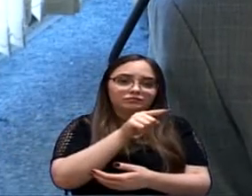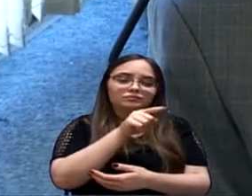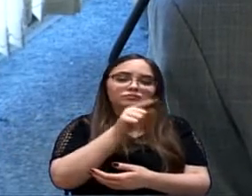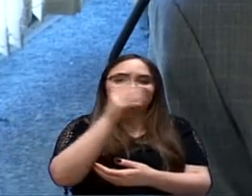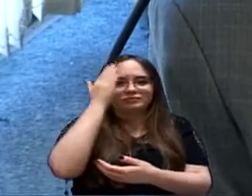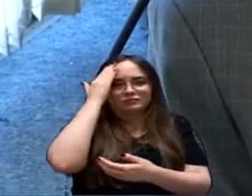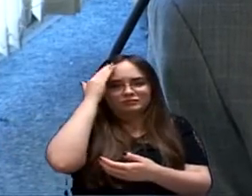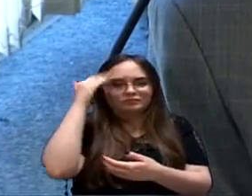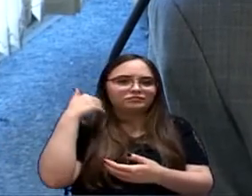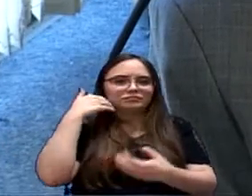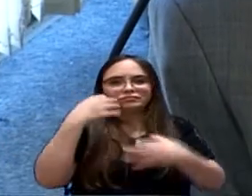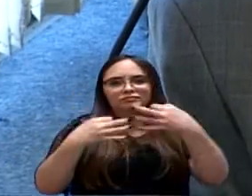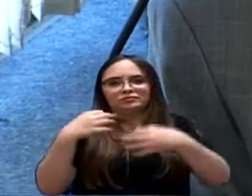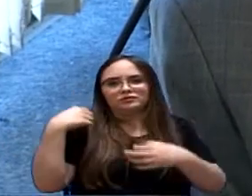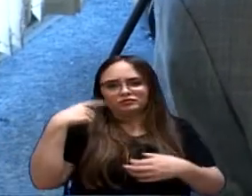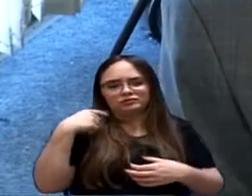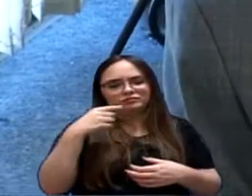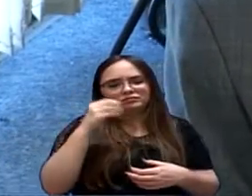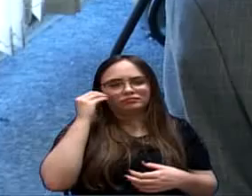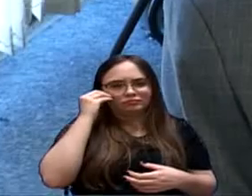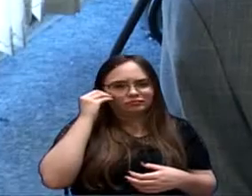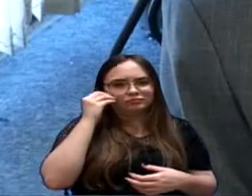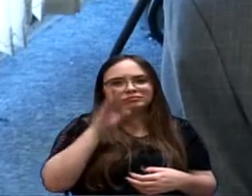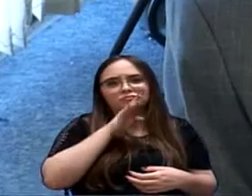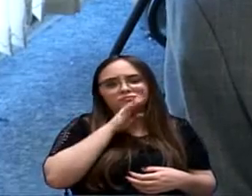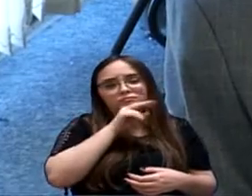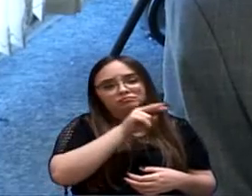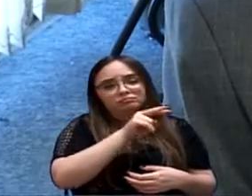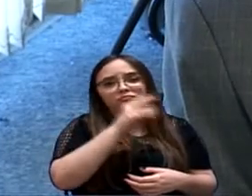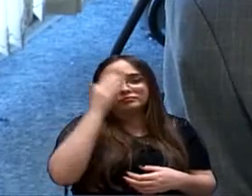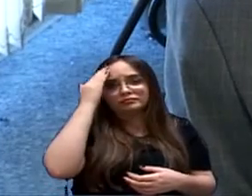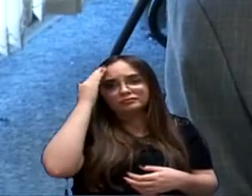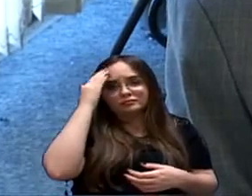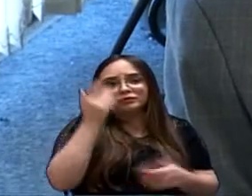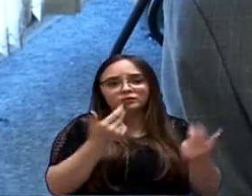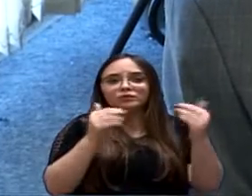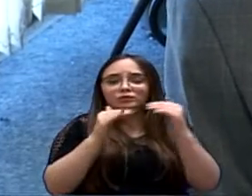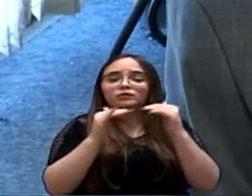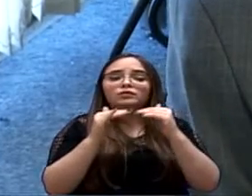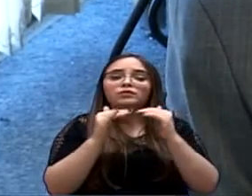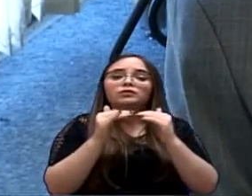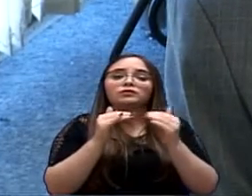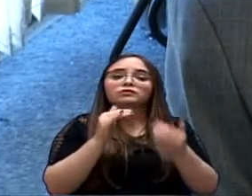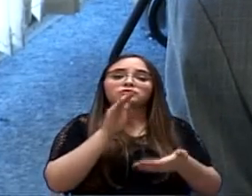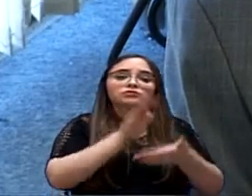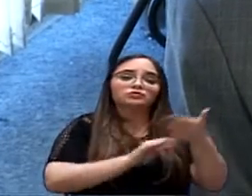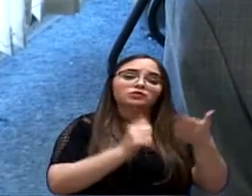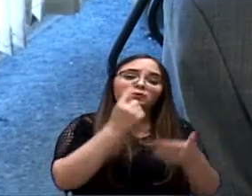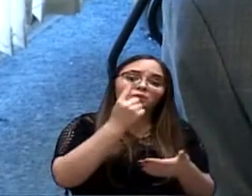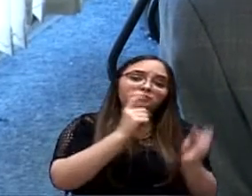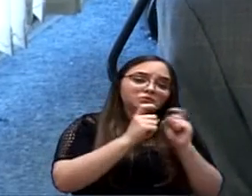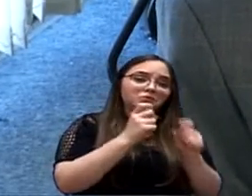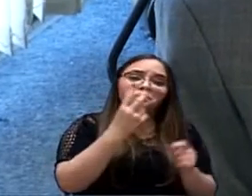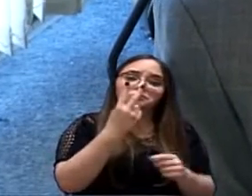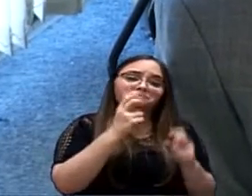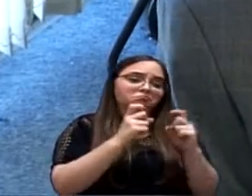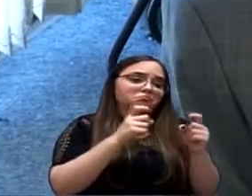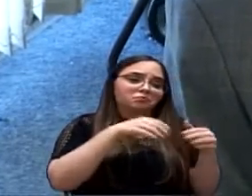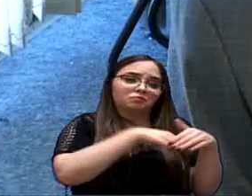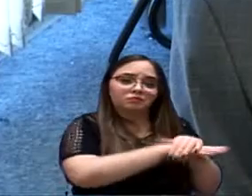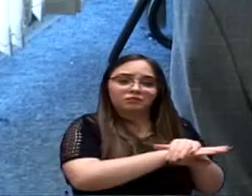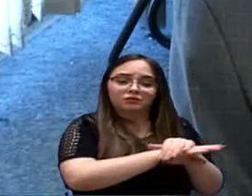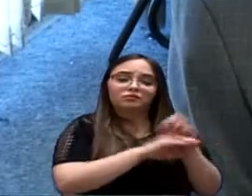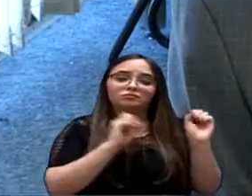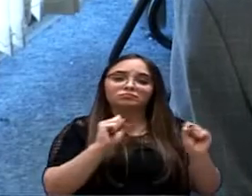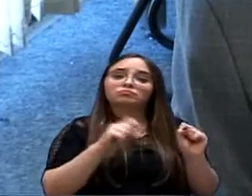conhecimento sobre essas questões. Eu não vejo dificuldade nenhuma que nós possamos retirar uma, duas, três sessões para que se